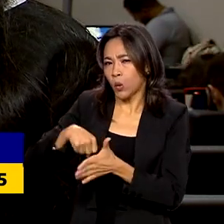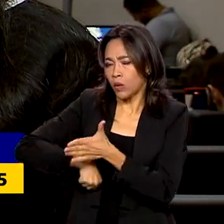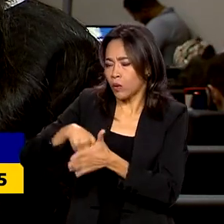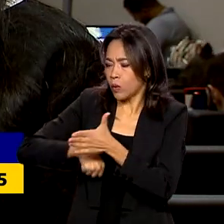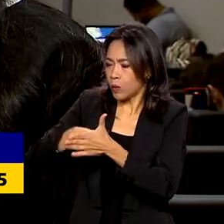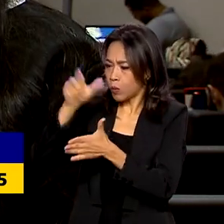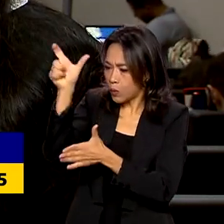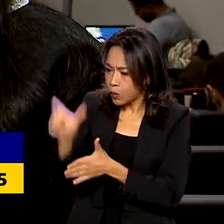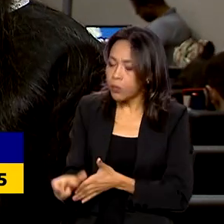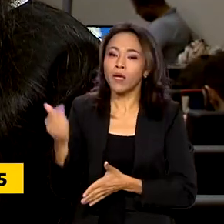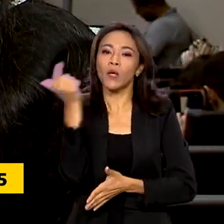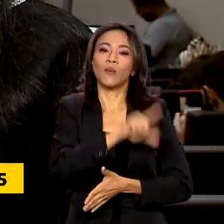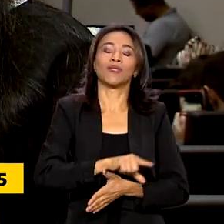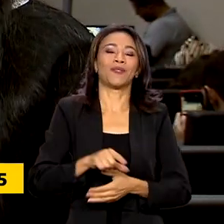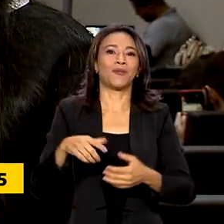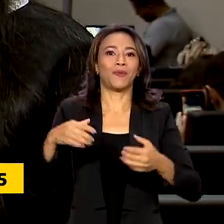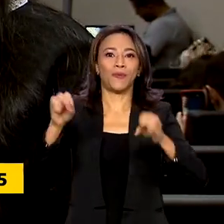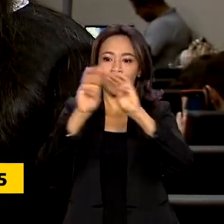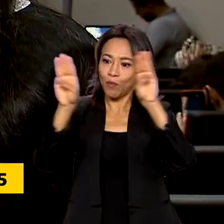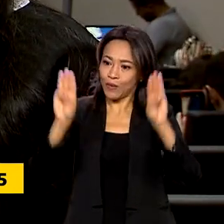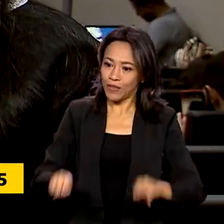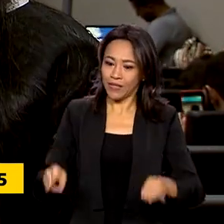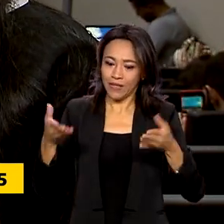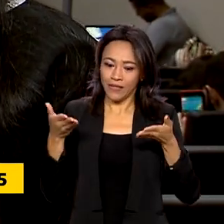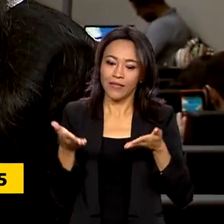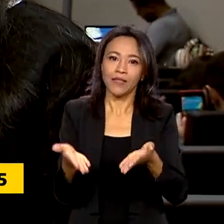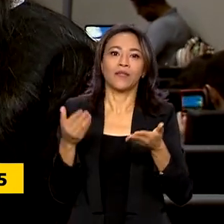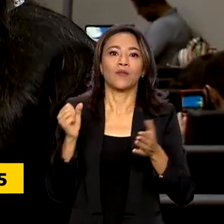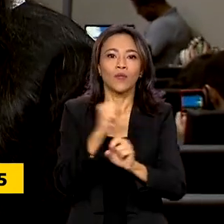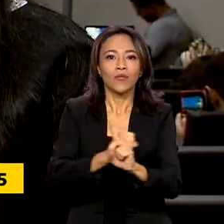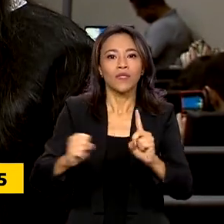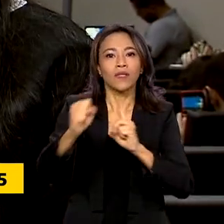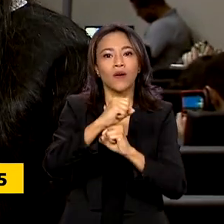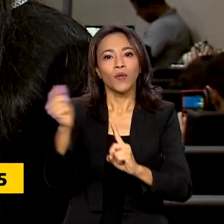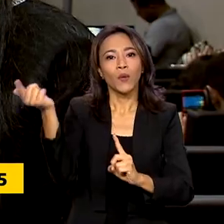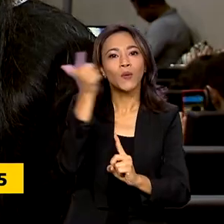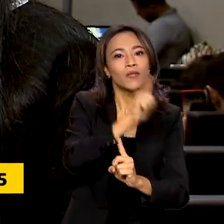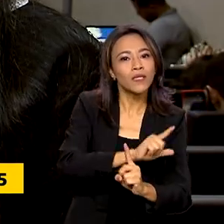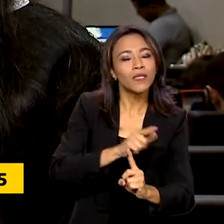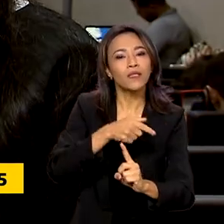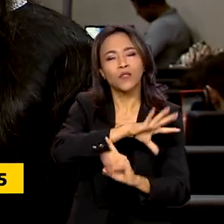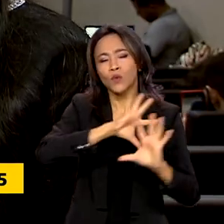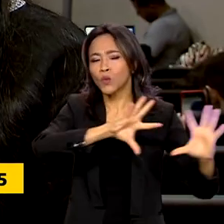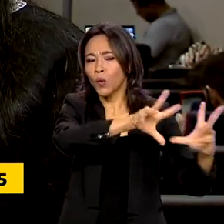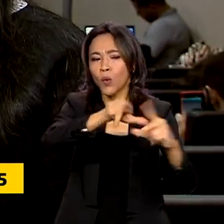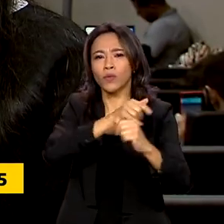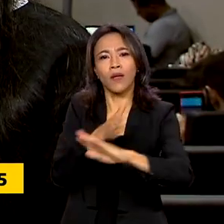para que essa museologia social, essa museologia que alcançasse a todos, fosse reconhecida.